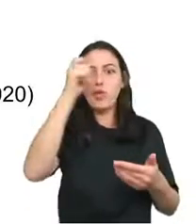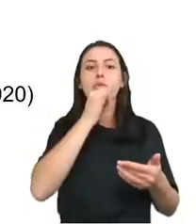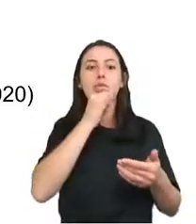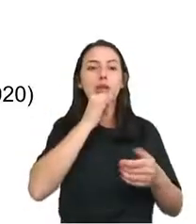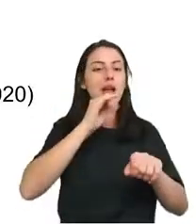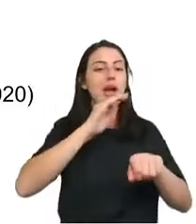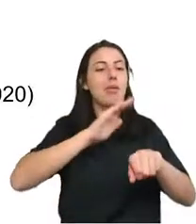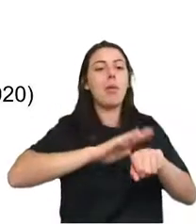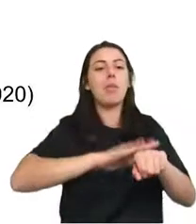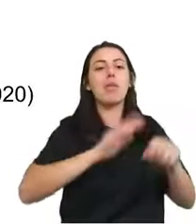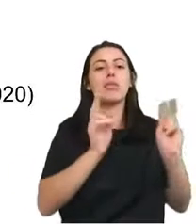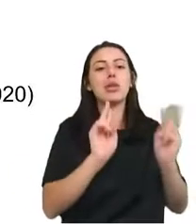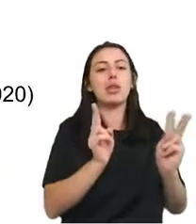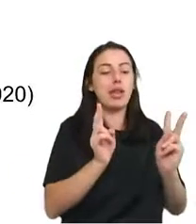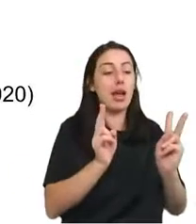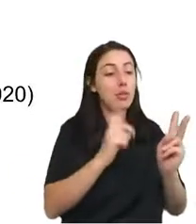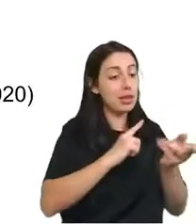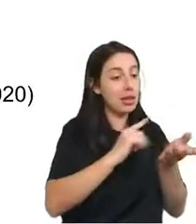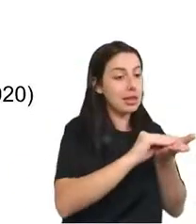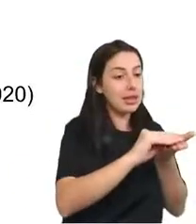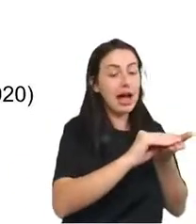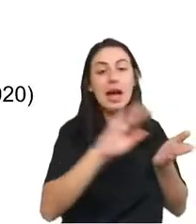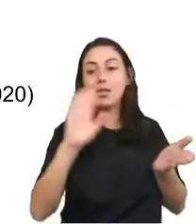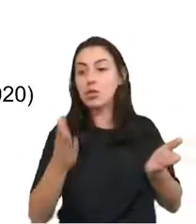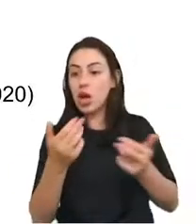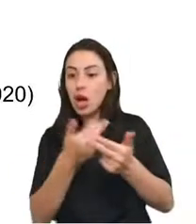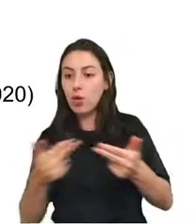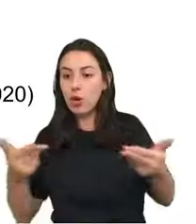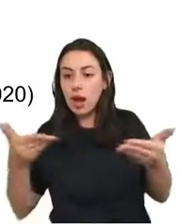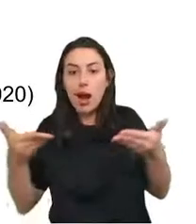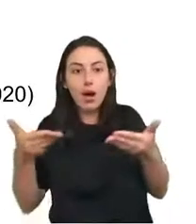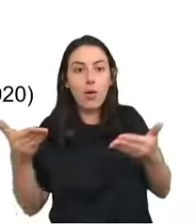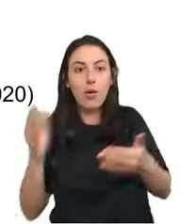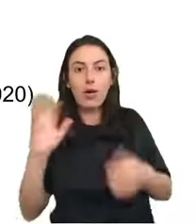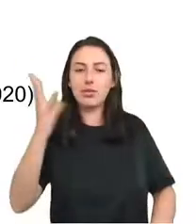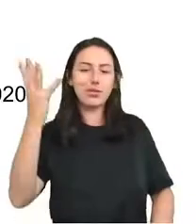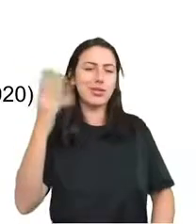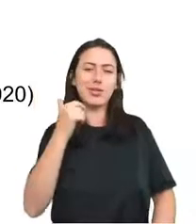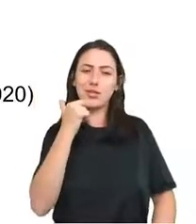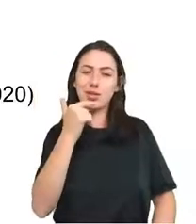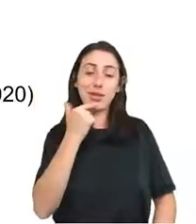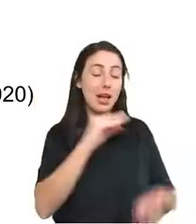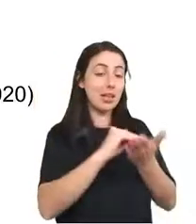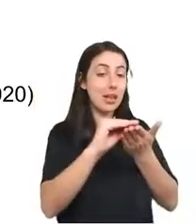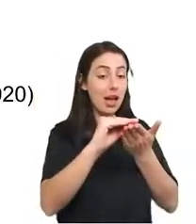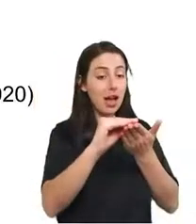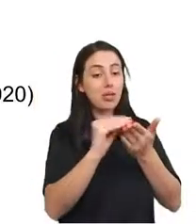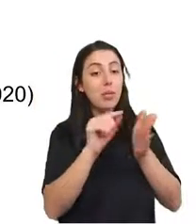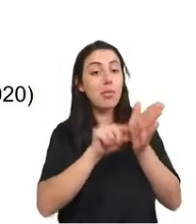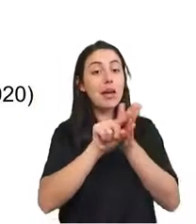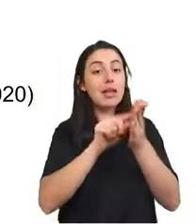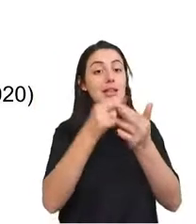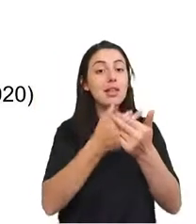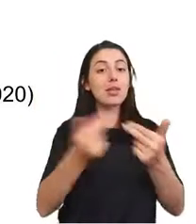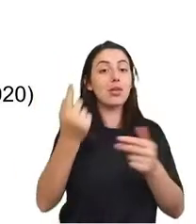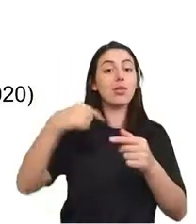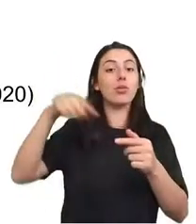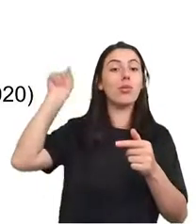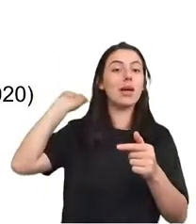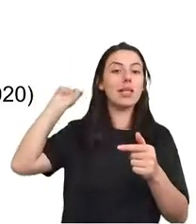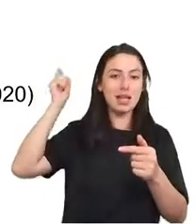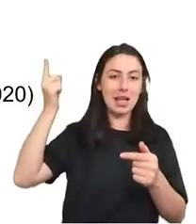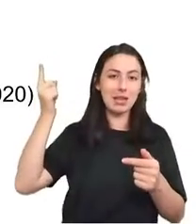seja estatístico ou de machine learning, e quando você pergunta de onde vêm os dados, perguntem como são analisados, porque machine learning não é uma